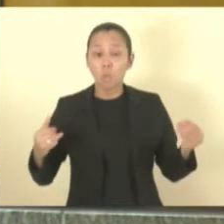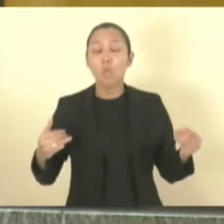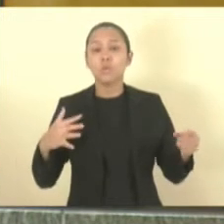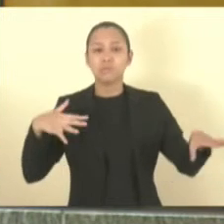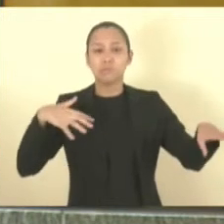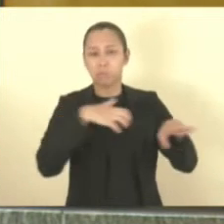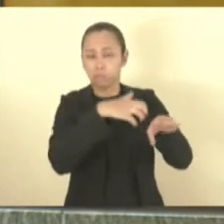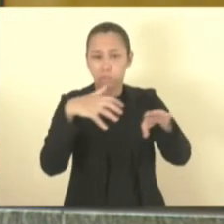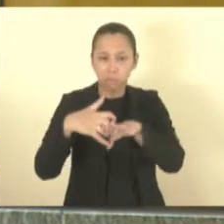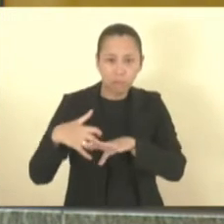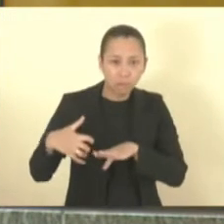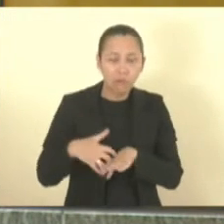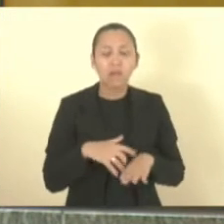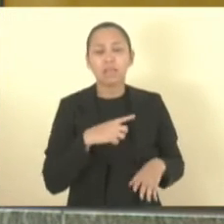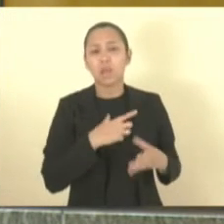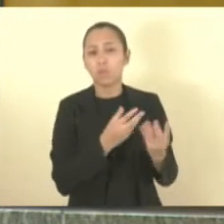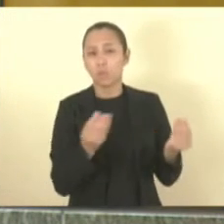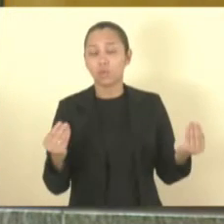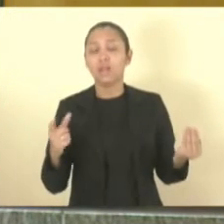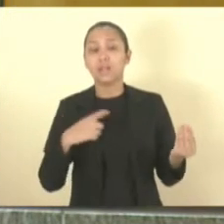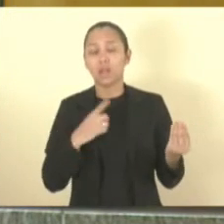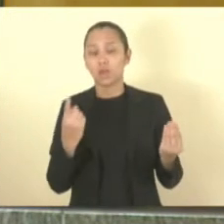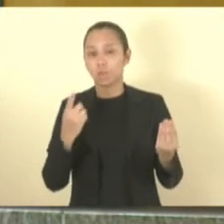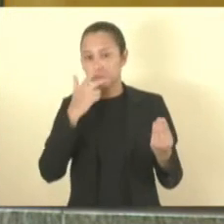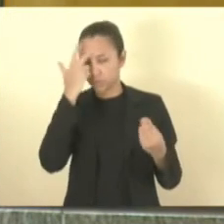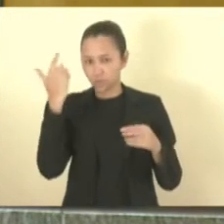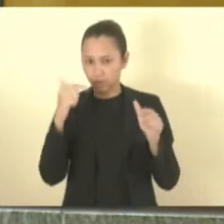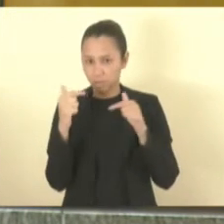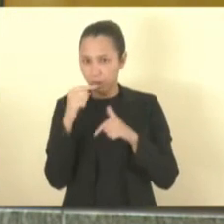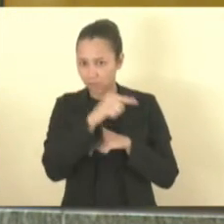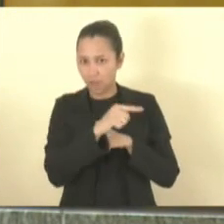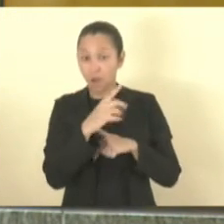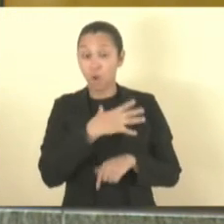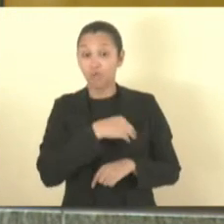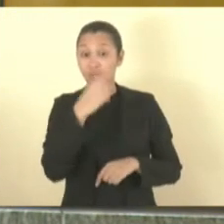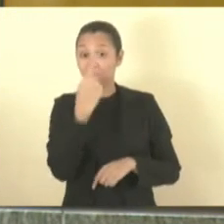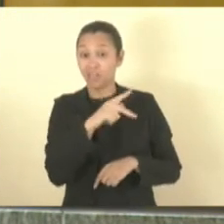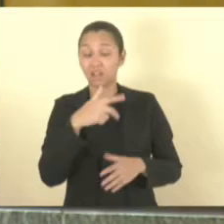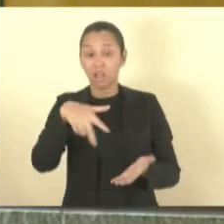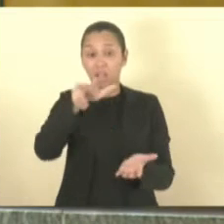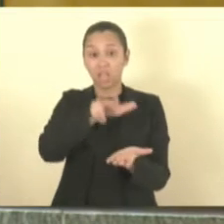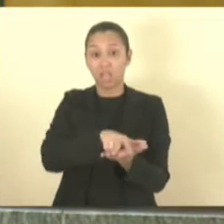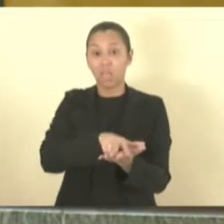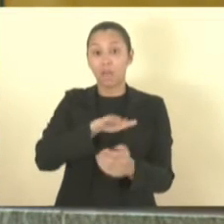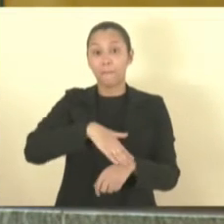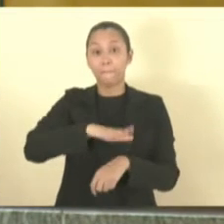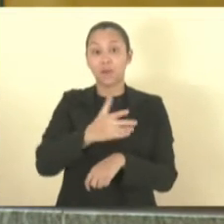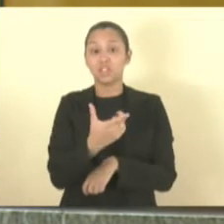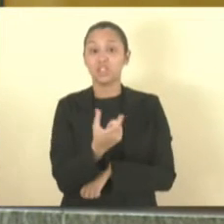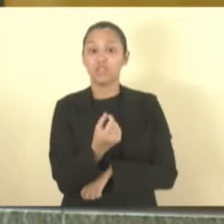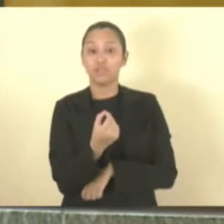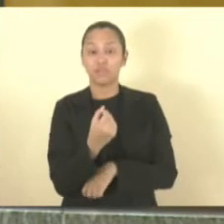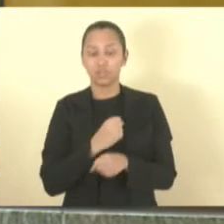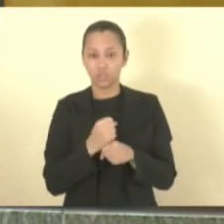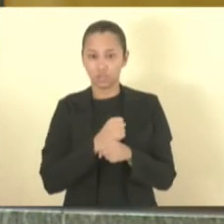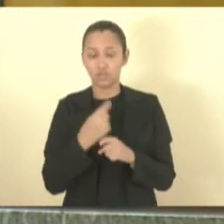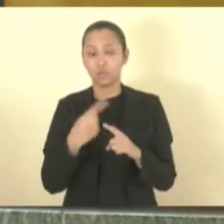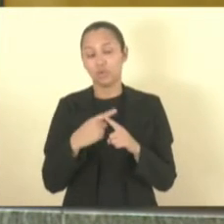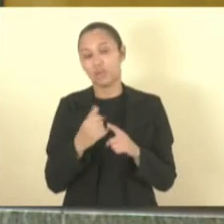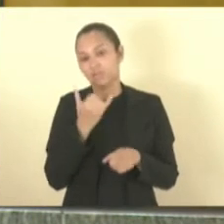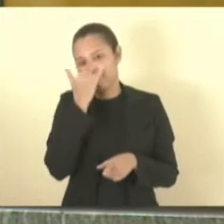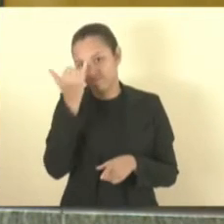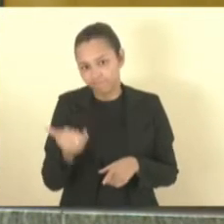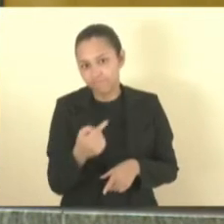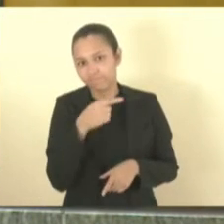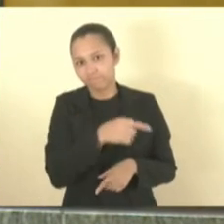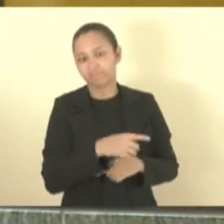ocorrem ali. Nós temos um colaborador lá em Guarapari, que o seu filho está paraplégico há mais de 20 anos em virtude de um acidente naquela